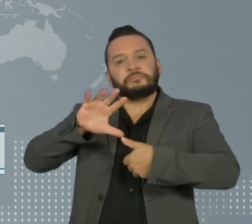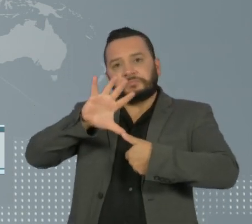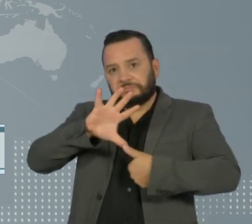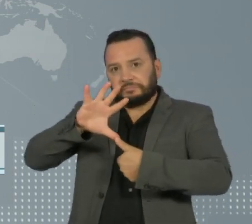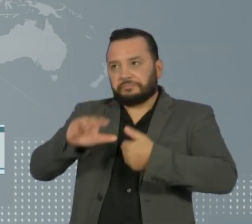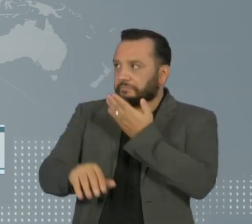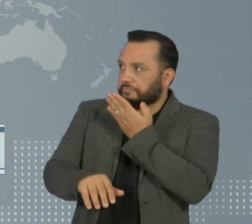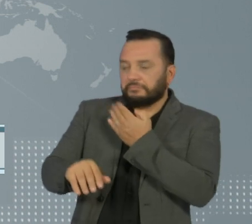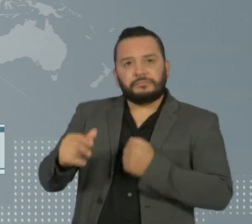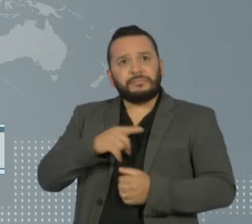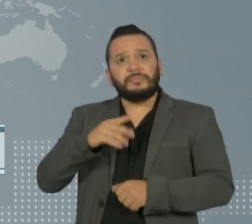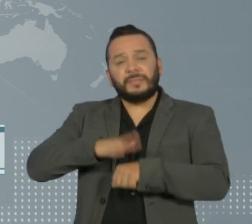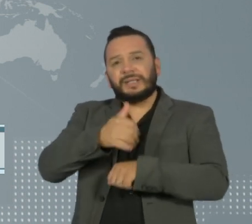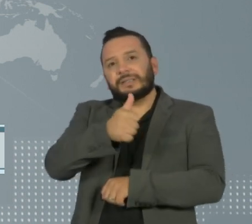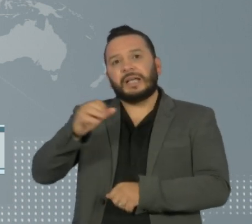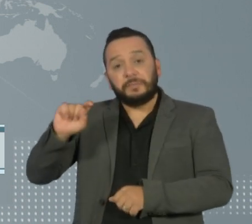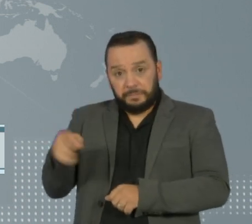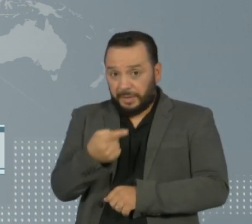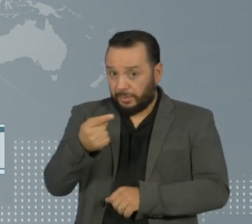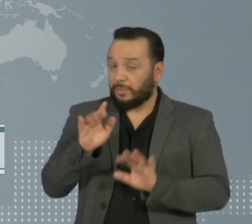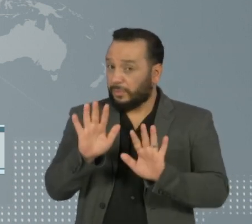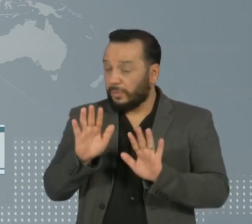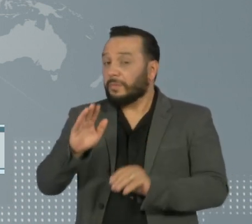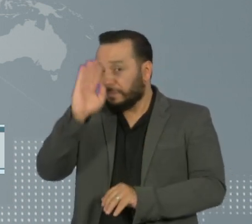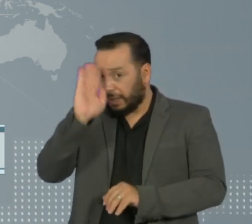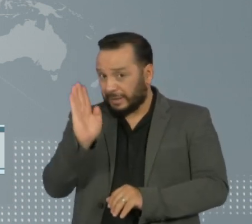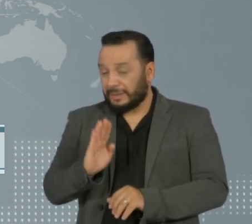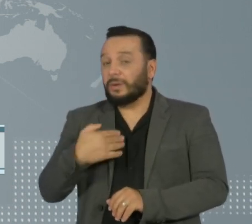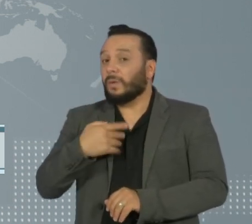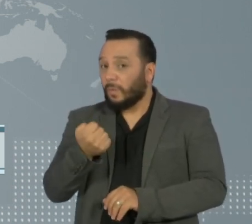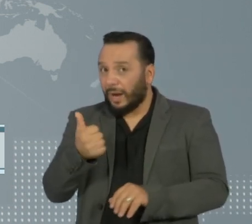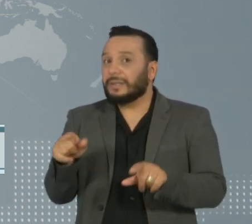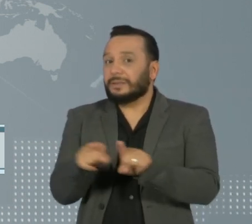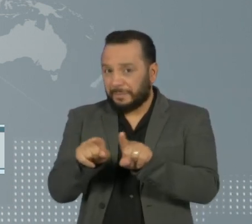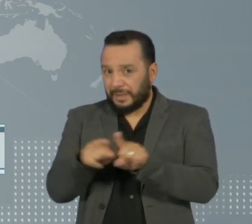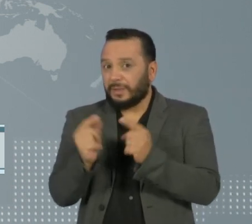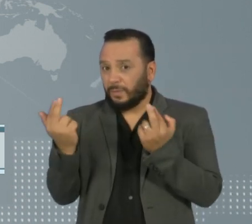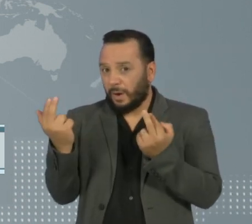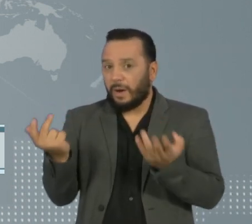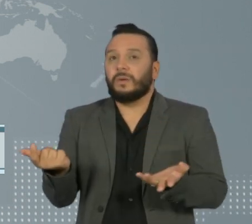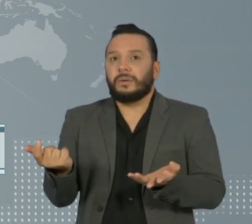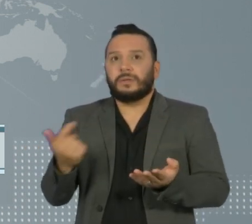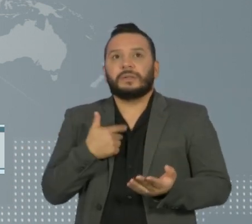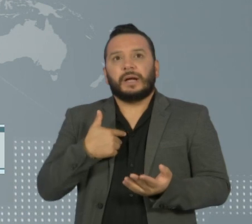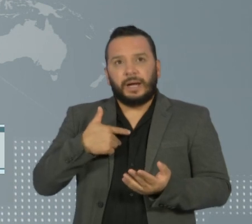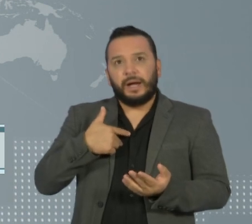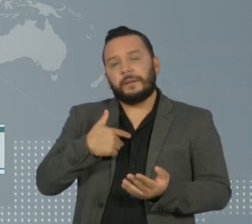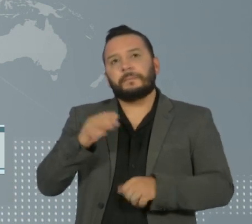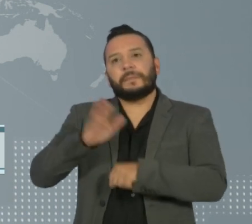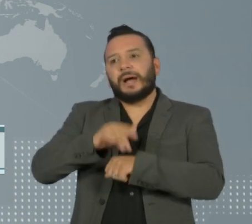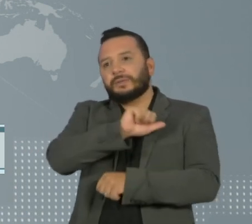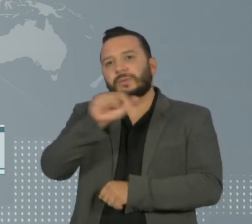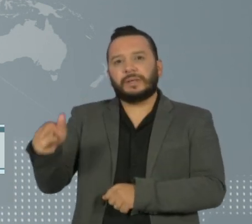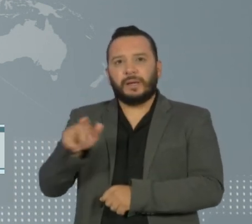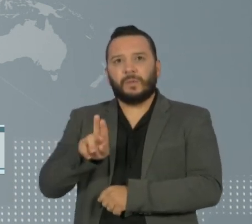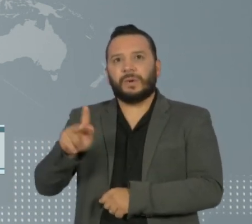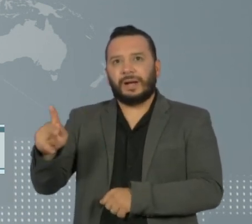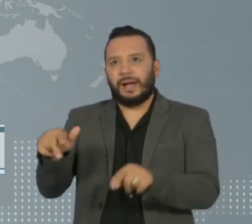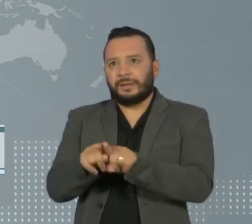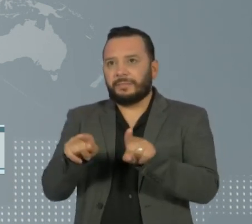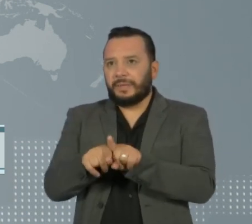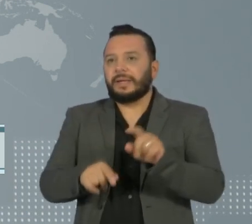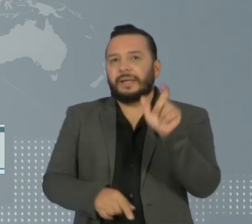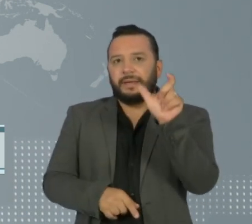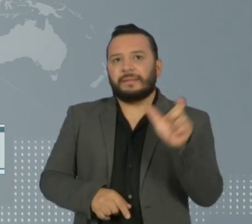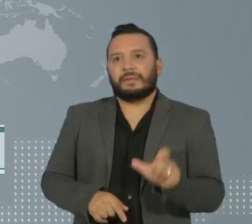que, infelizmente, Brasil também se encaminha para a vice-liderança. Nos próximos dias, o país deve ultrapassar o Reino Unido e a Itália, com quase 30